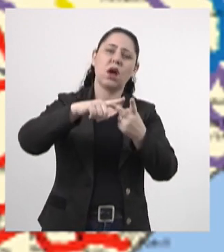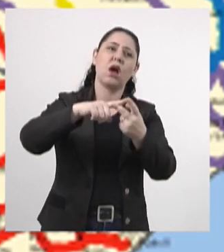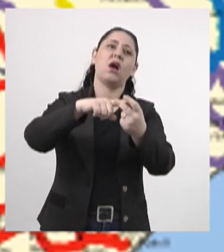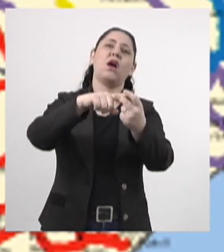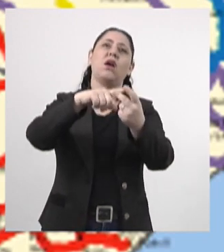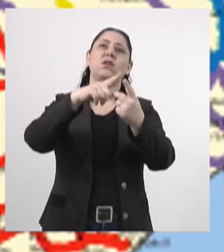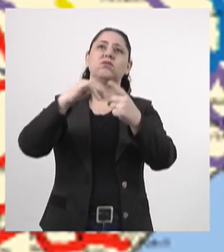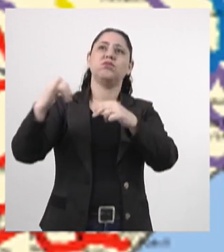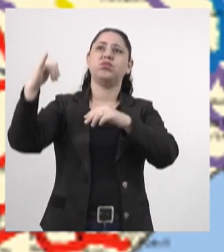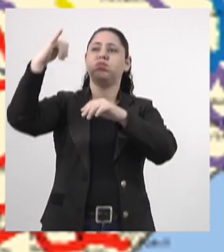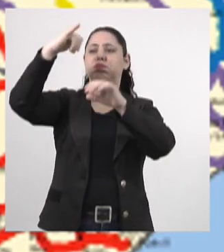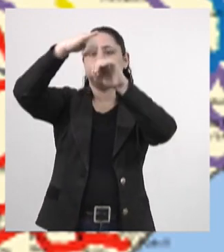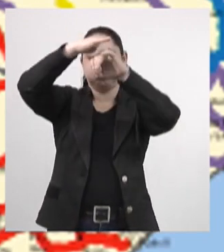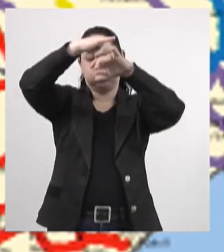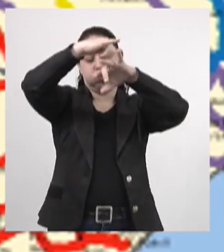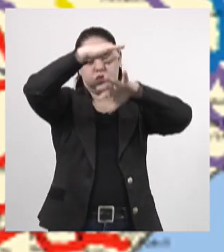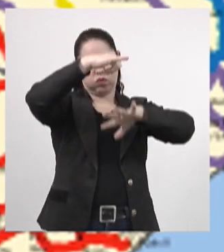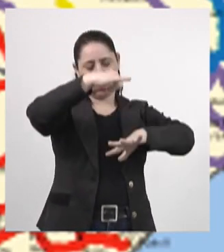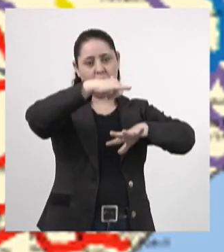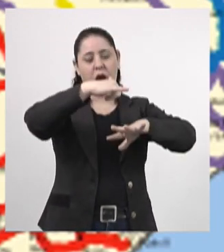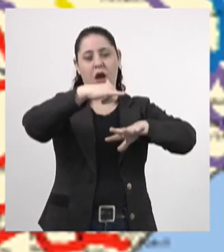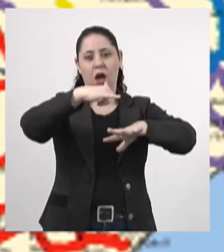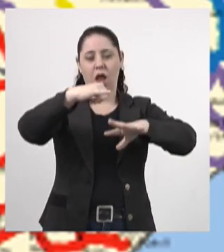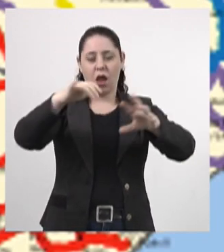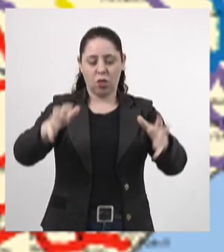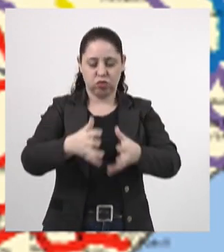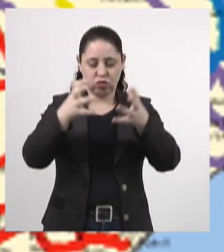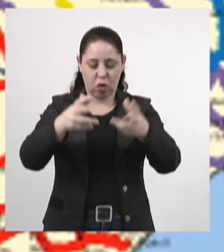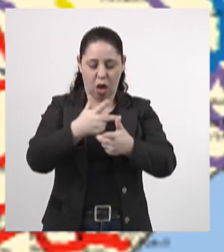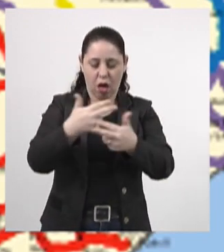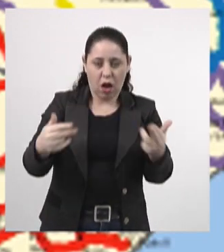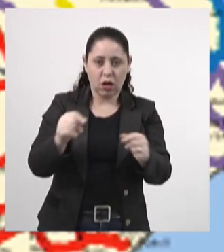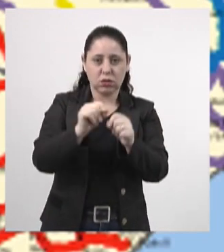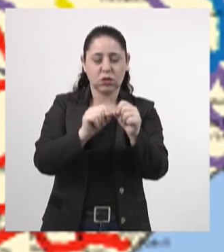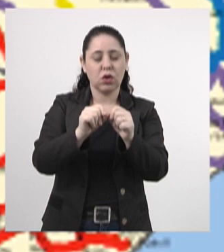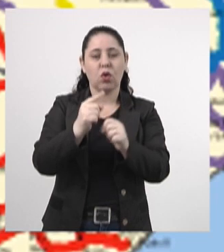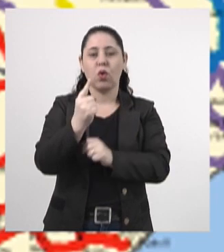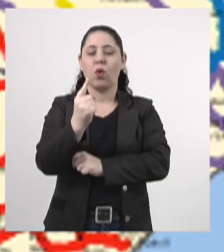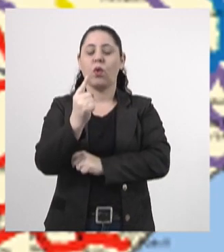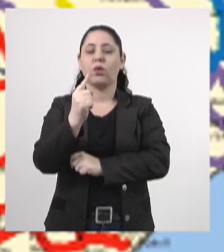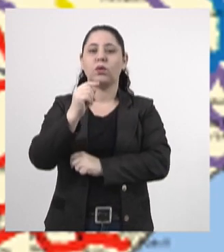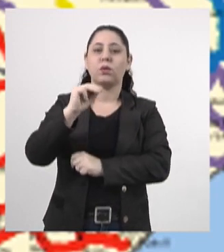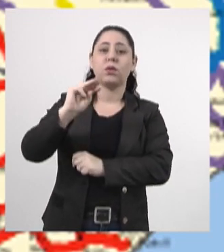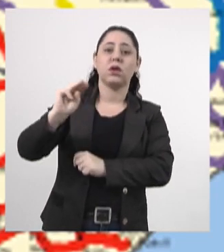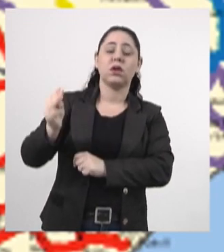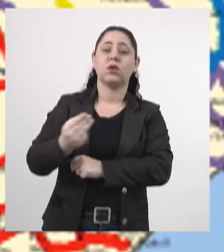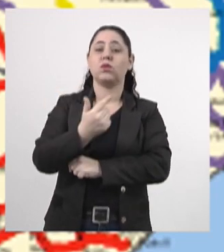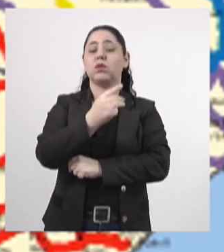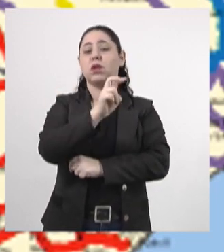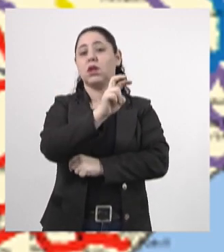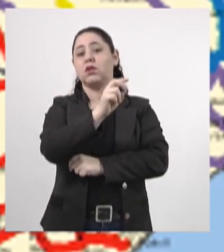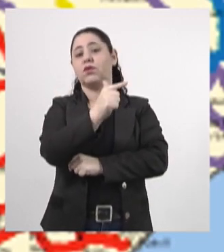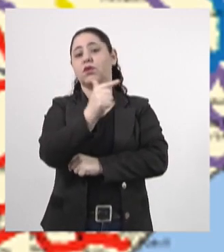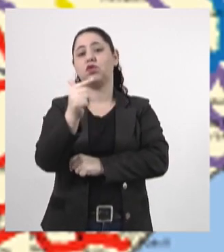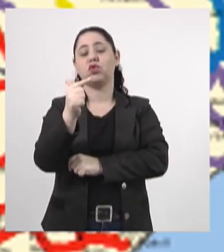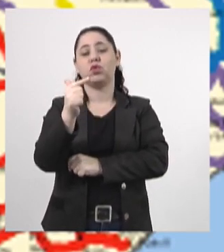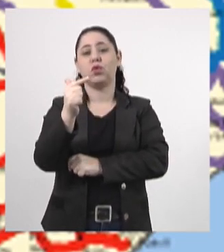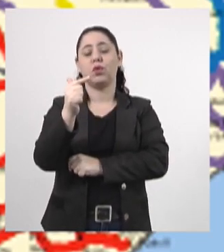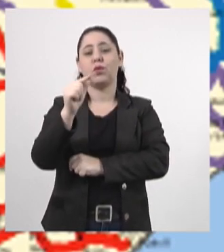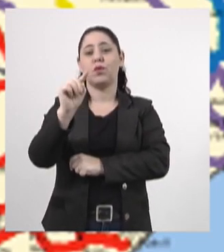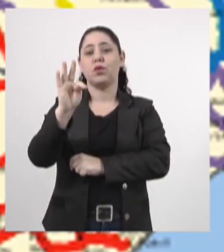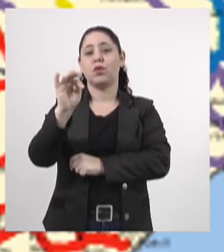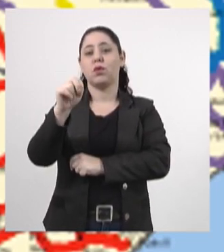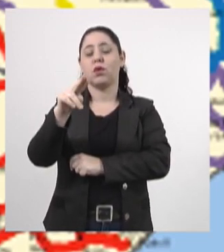calcário, adubos, 1 milhão e 522 mil toneladas. Outras da carga da